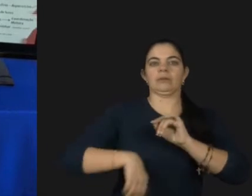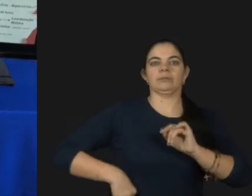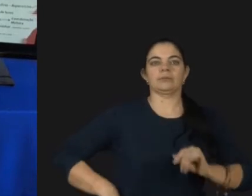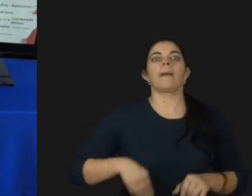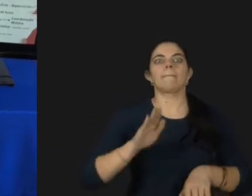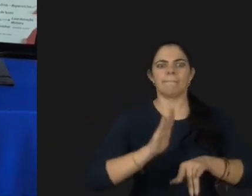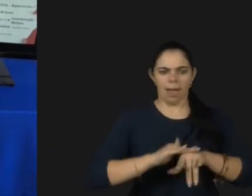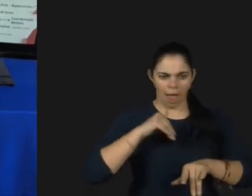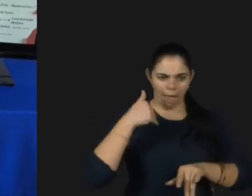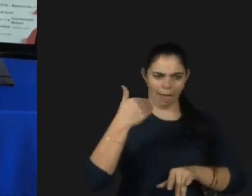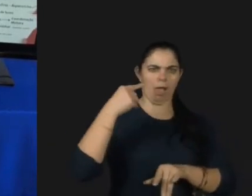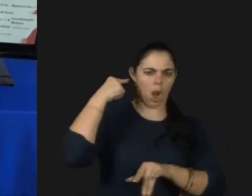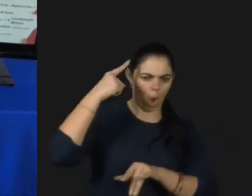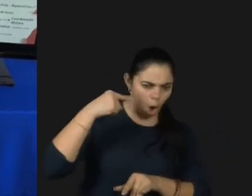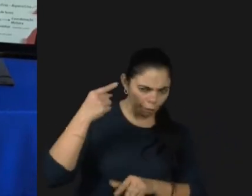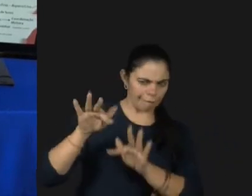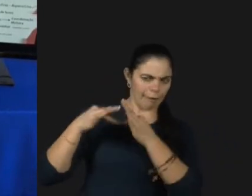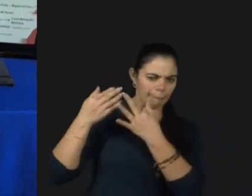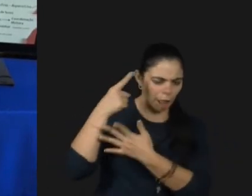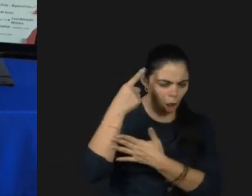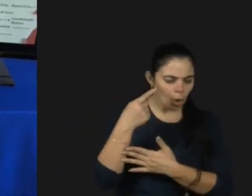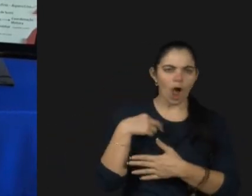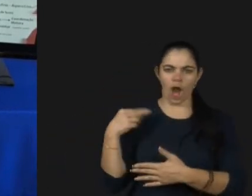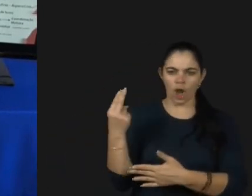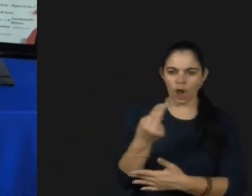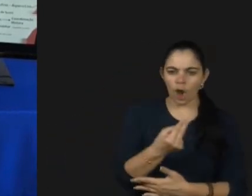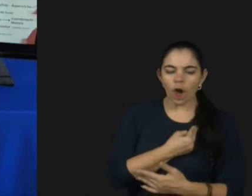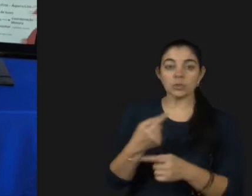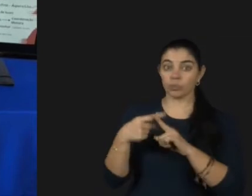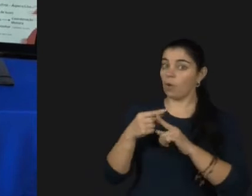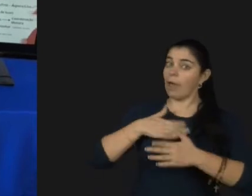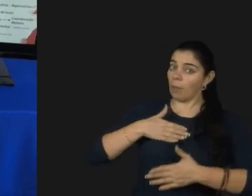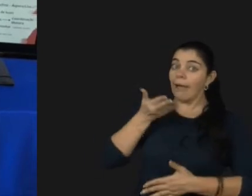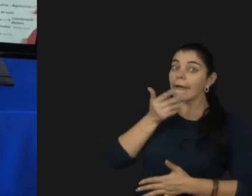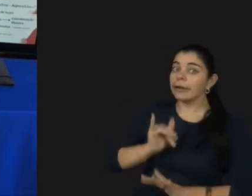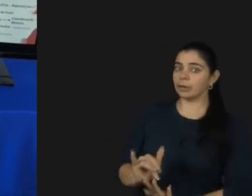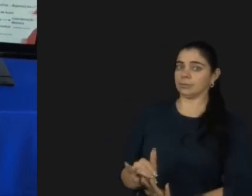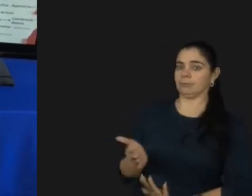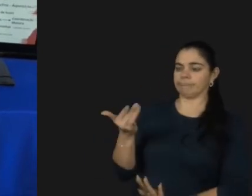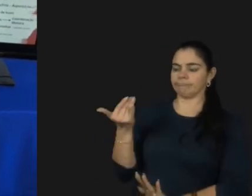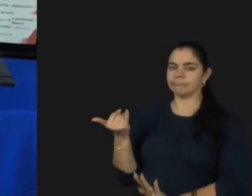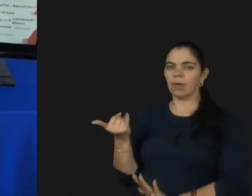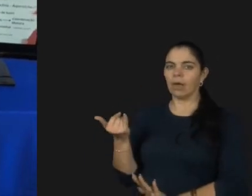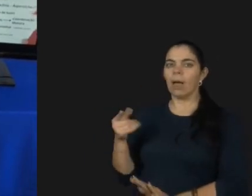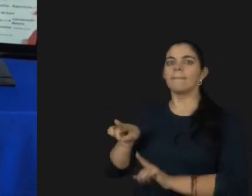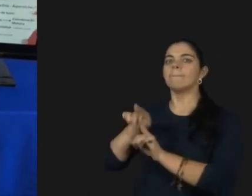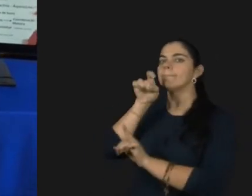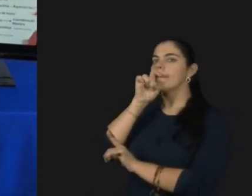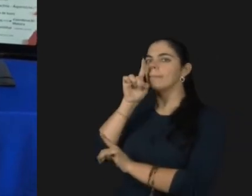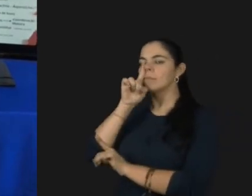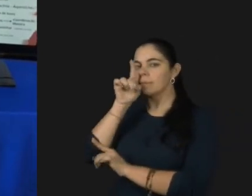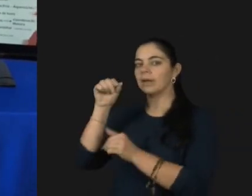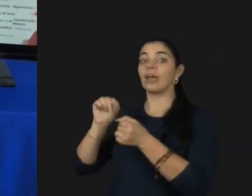loucos, mas nós não desistimos. Eu digo nós, porque embora eu seja pequeno, embora eu fosse pequeno na época, eu estava